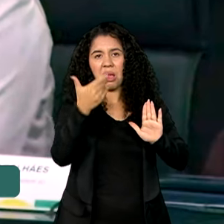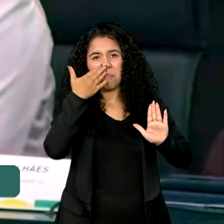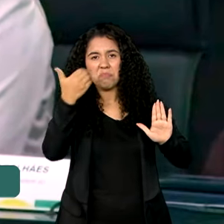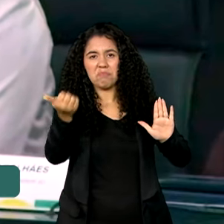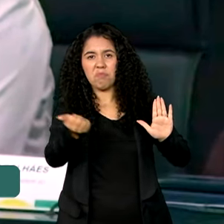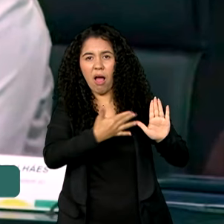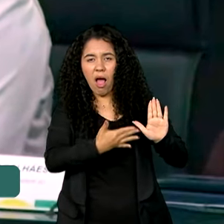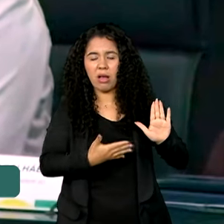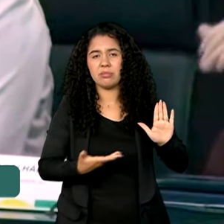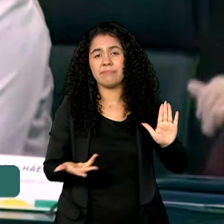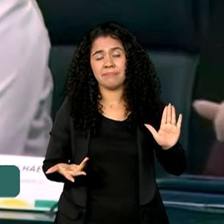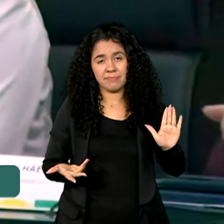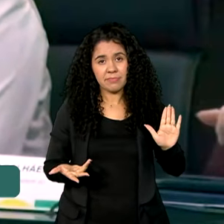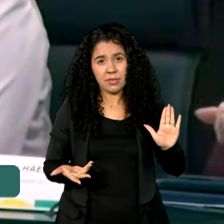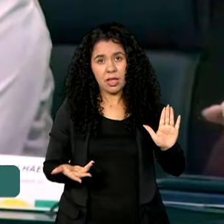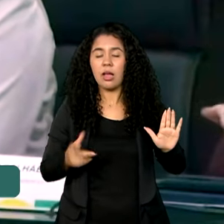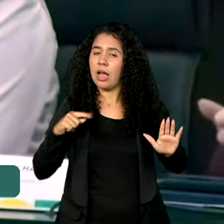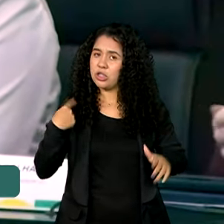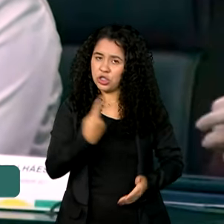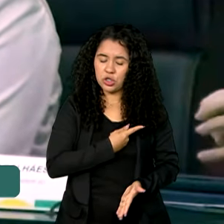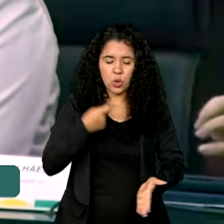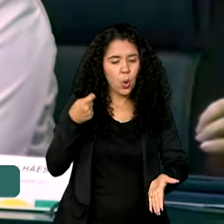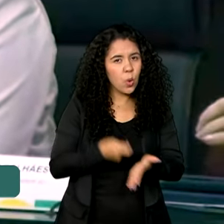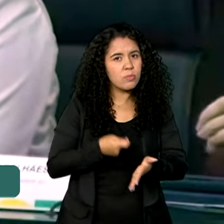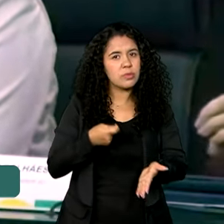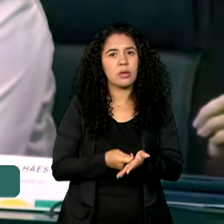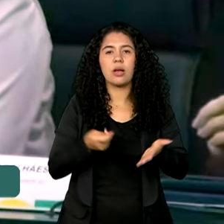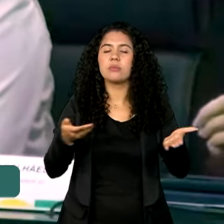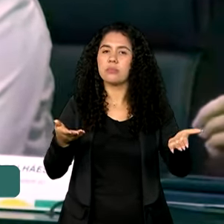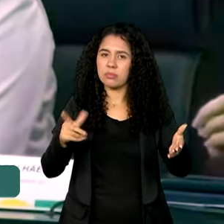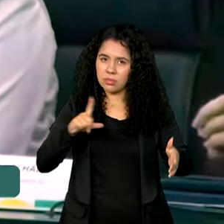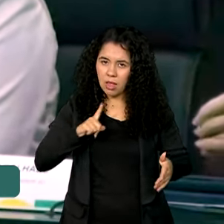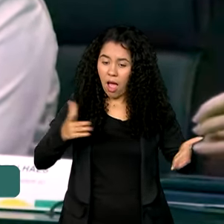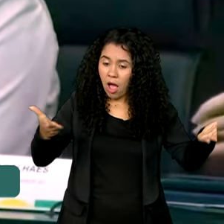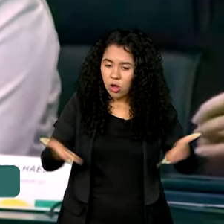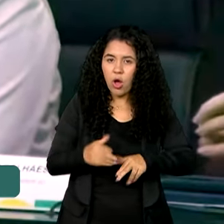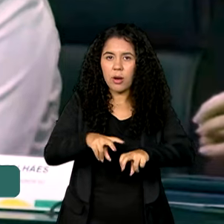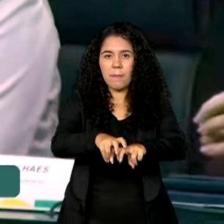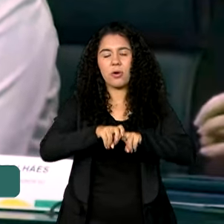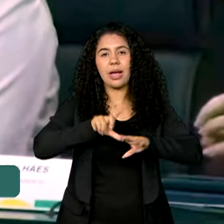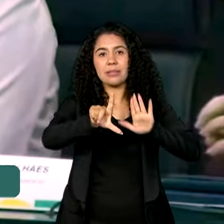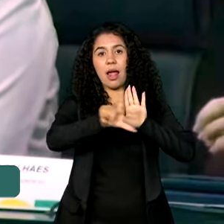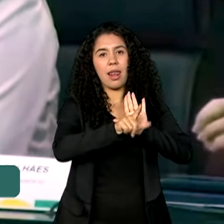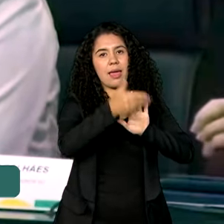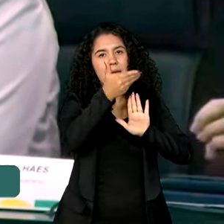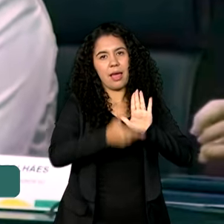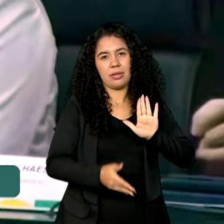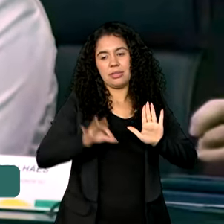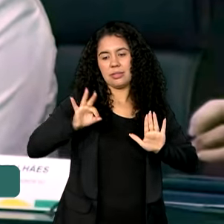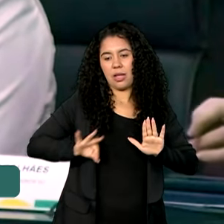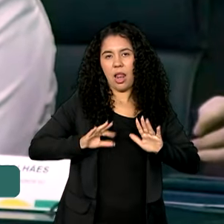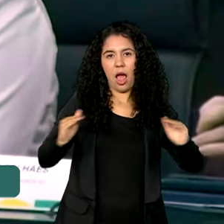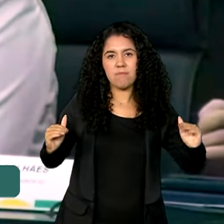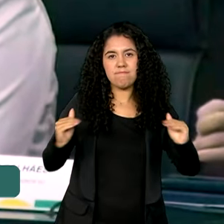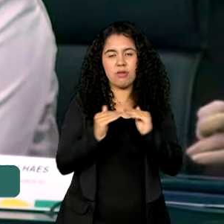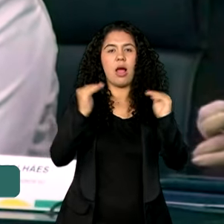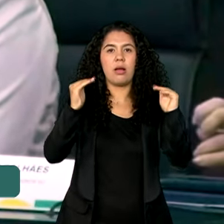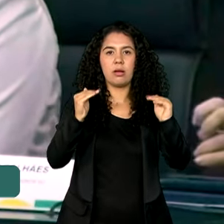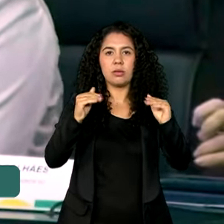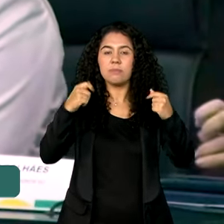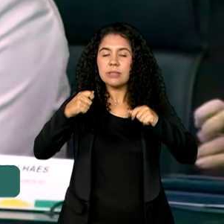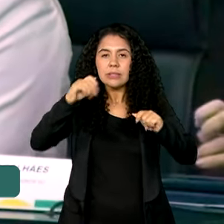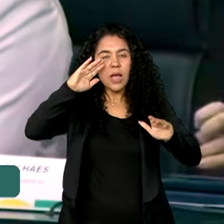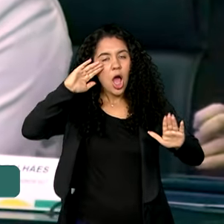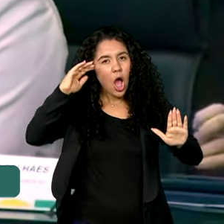Nós temos um dever agora com a lei da igualdade salarial de fazer com que todos olhem para